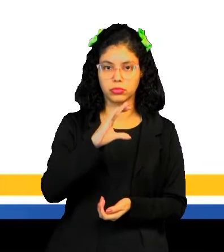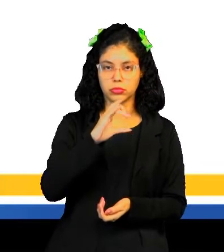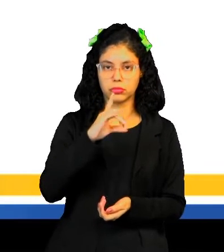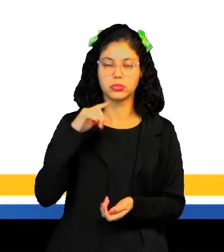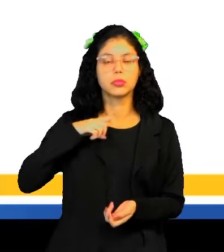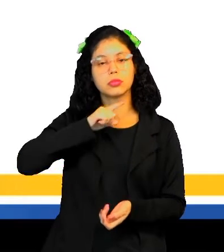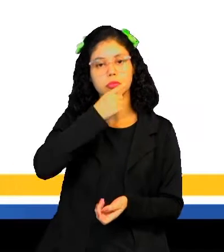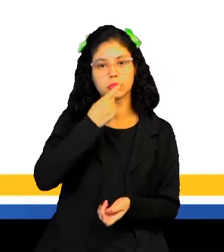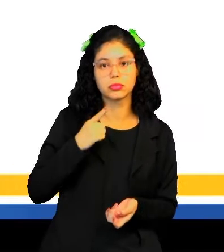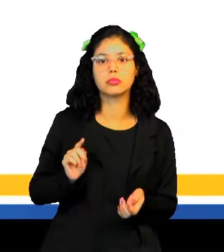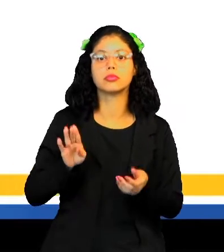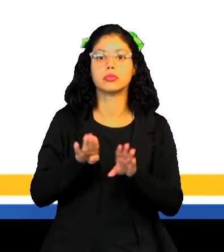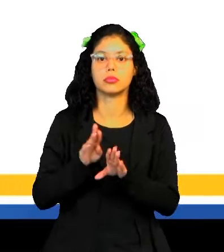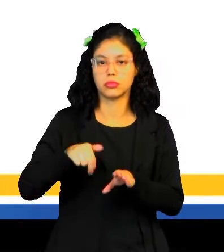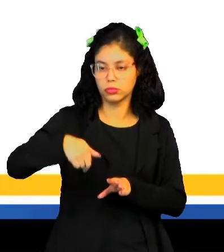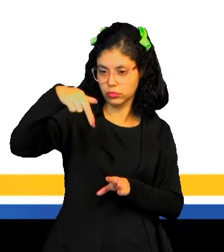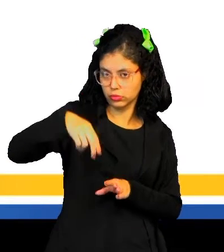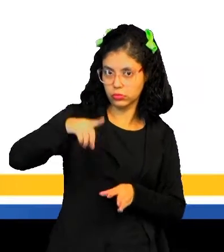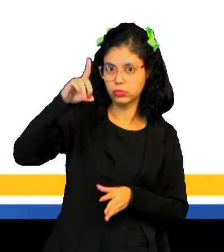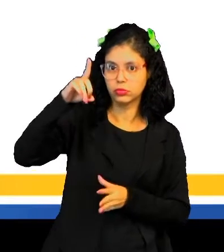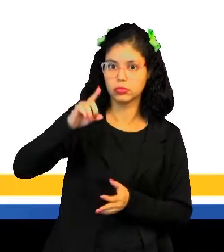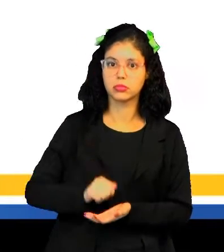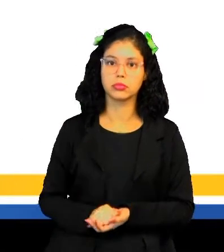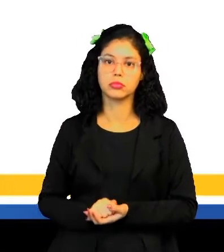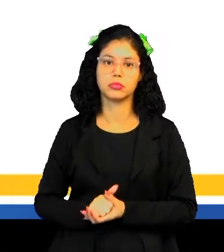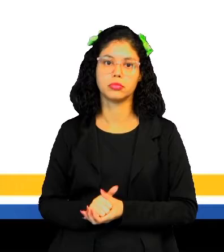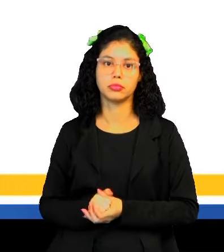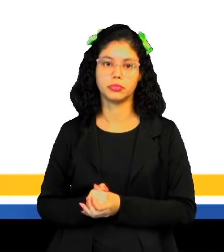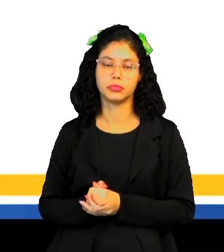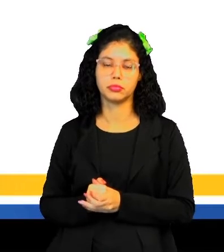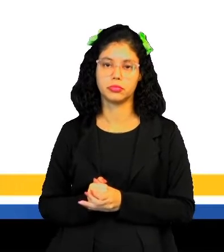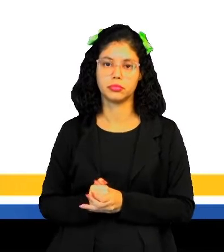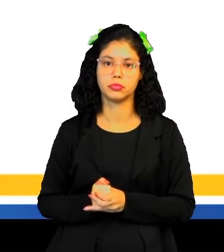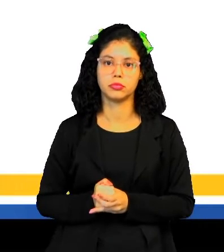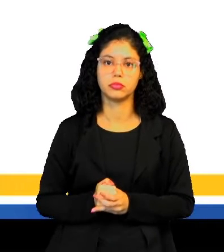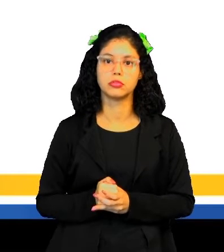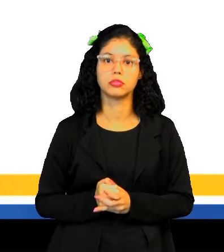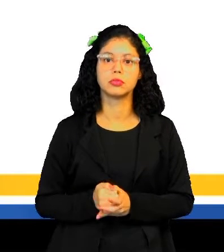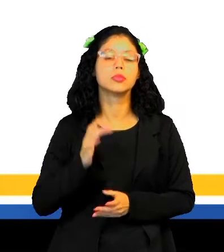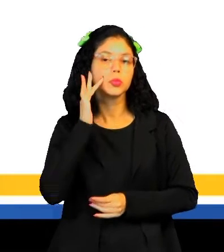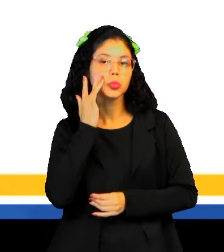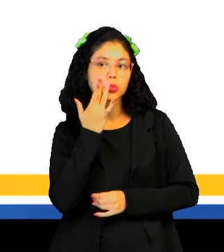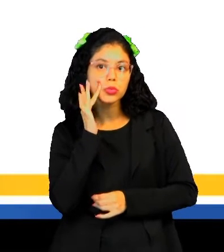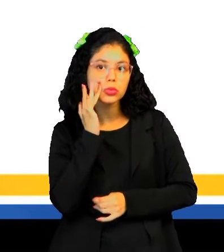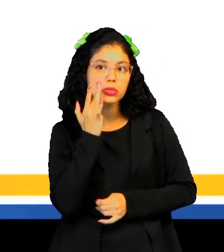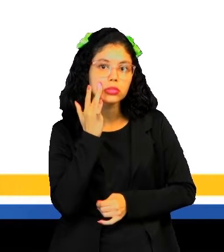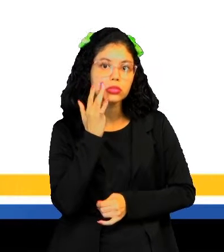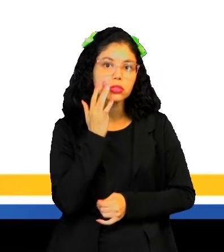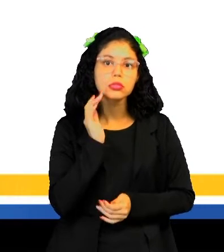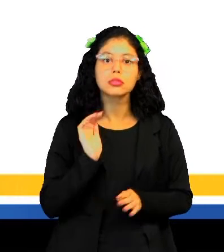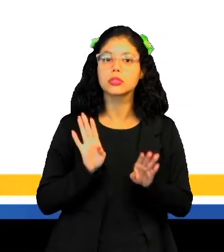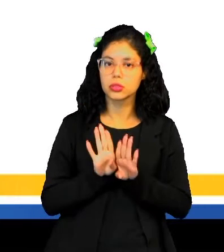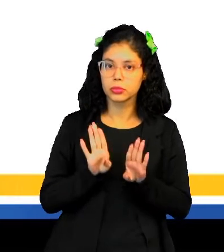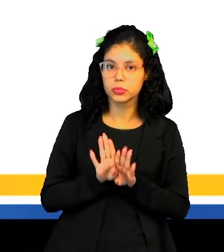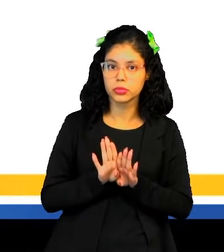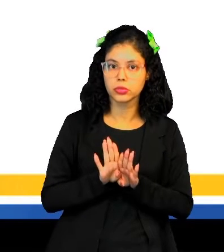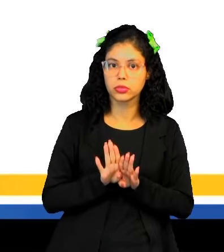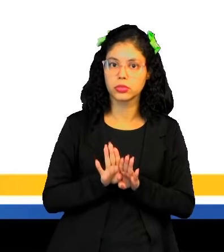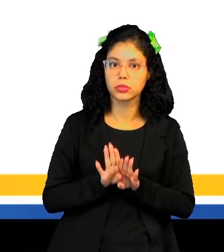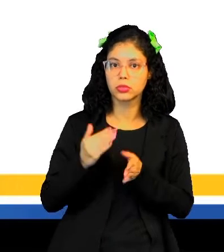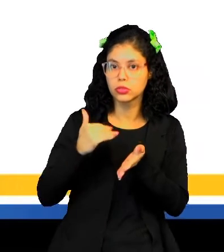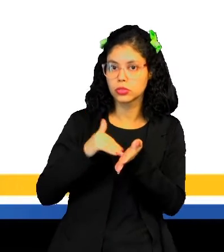-açúcar, que ficava lá no Nordeste, né? A produção para o ciclo do ouro. Então, se muda também a sede